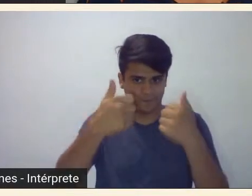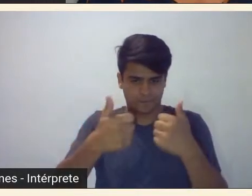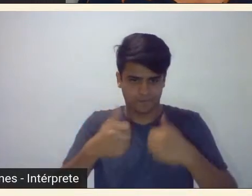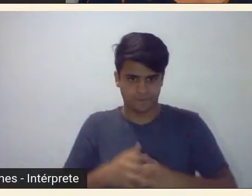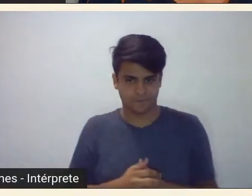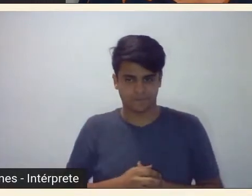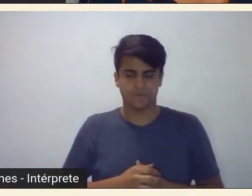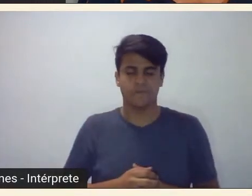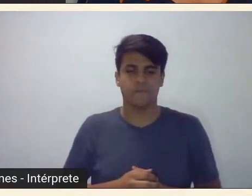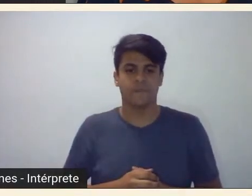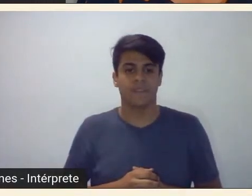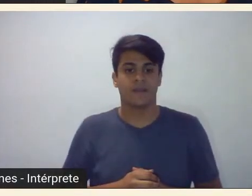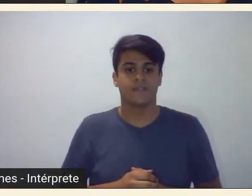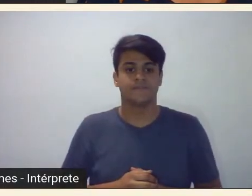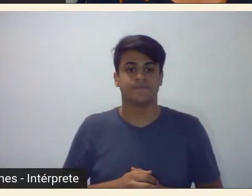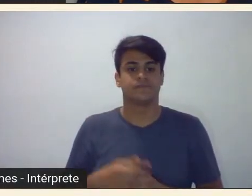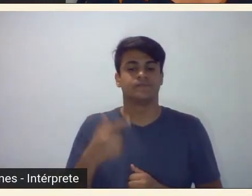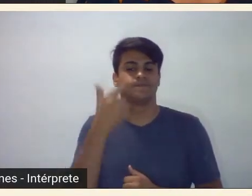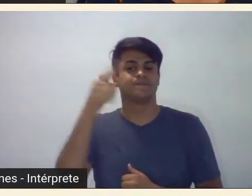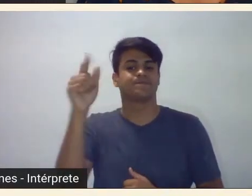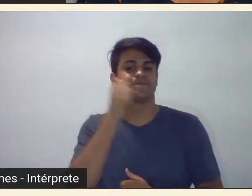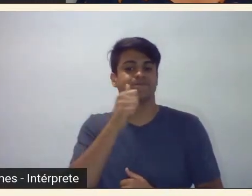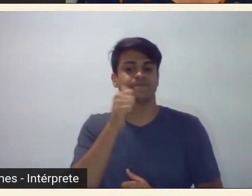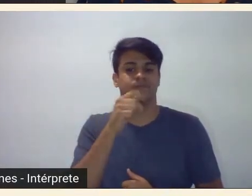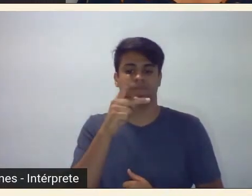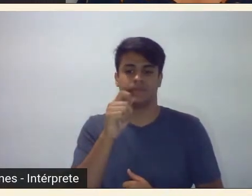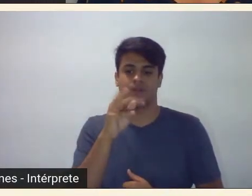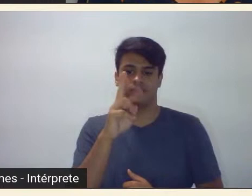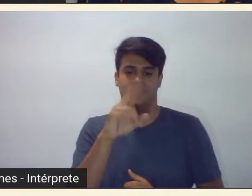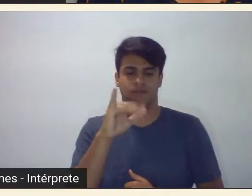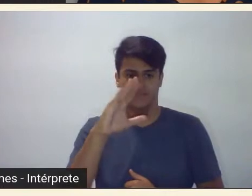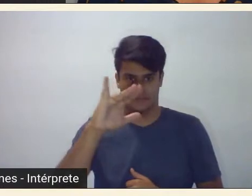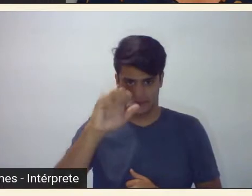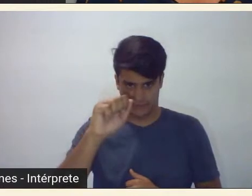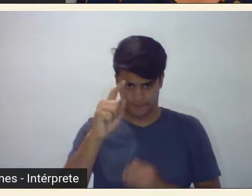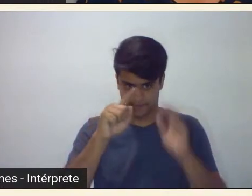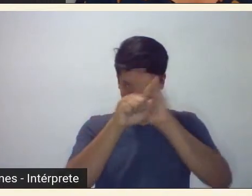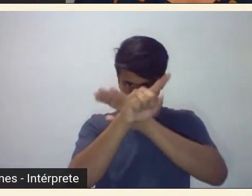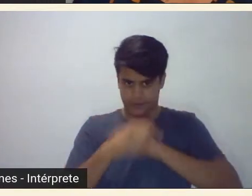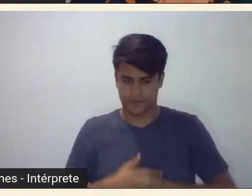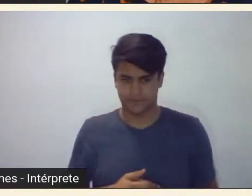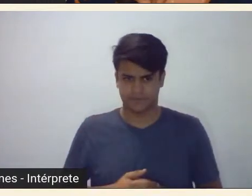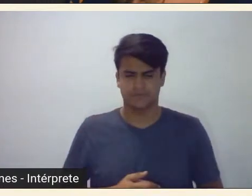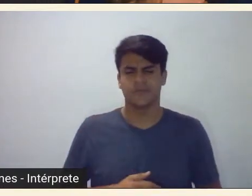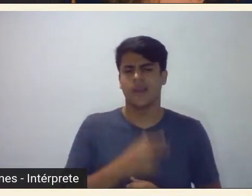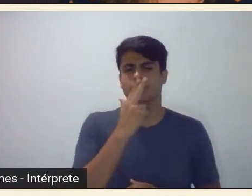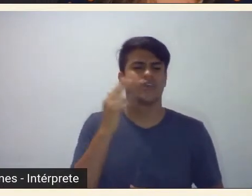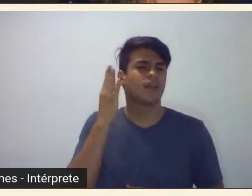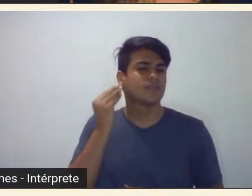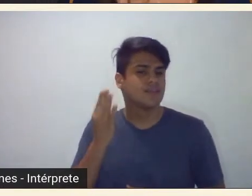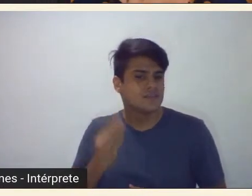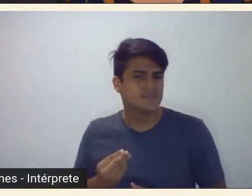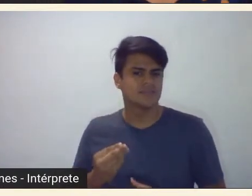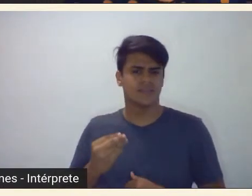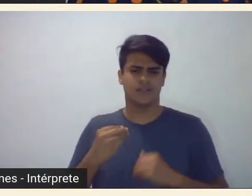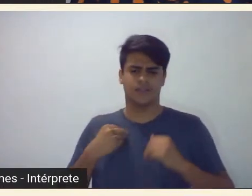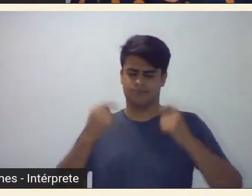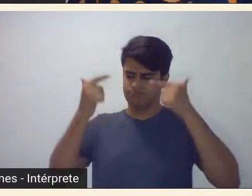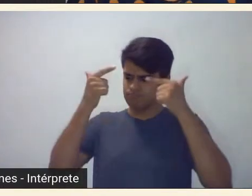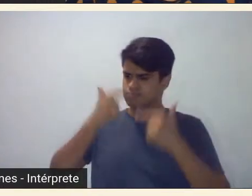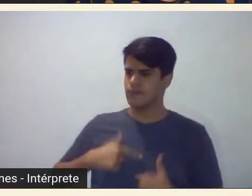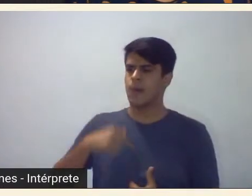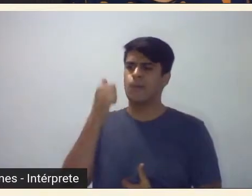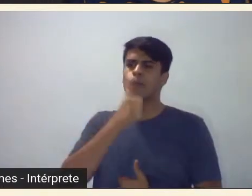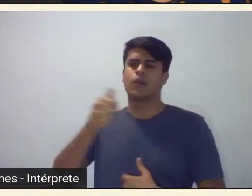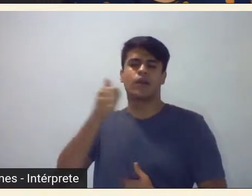A outra é a Patrícia Freitas dos Santos. Essa investida da Tarsila como uma mulher elegante e branca pode ser